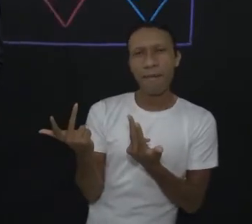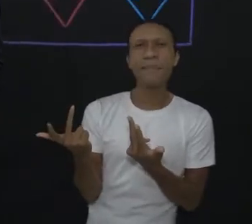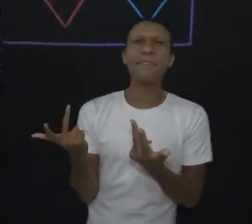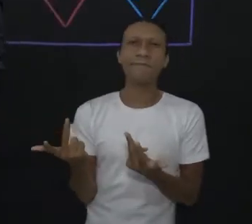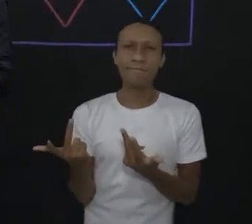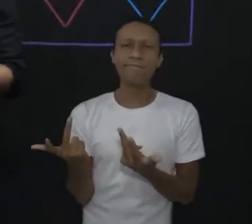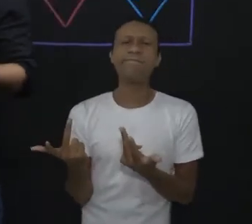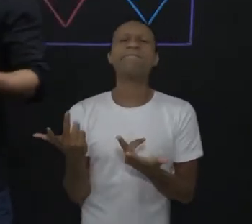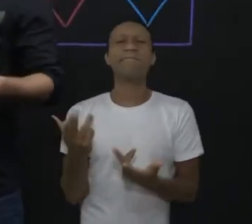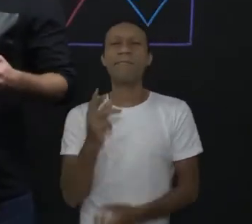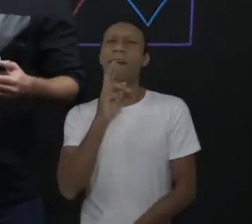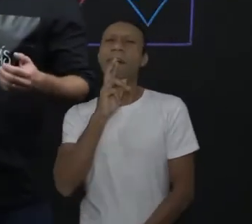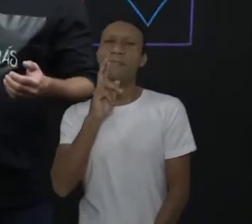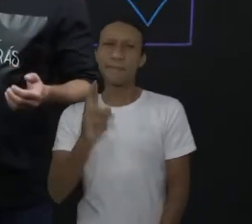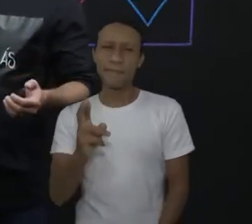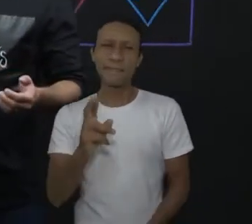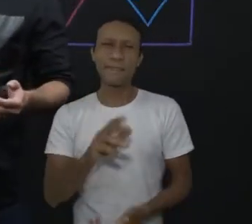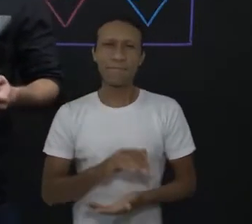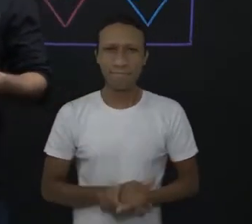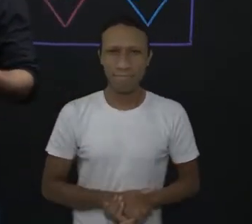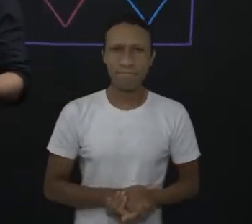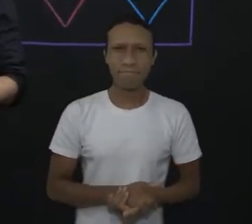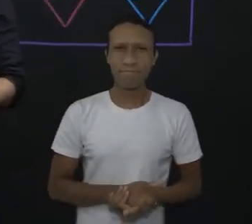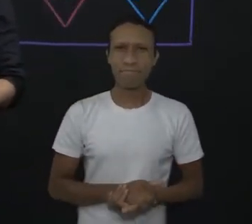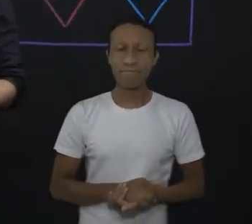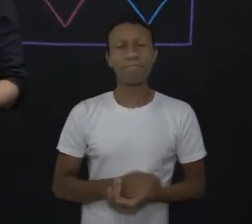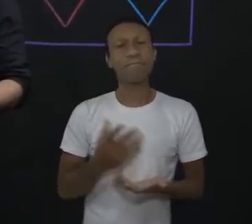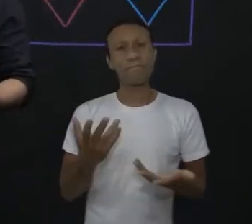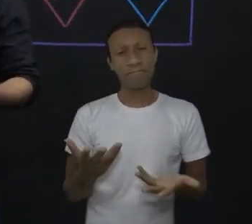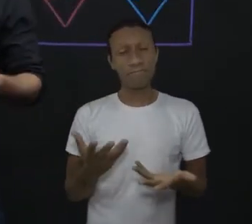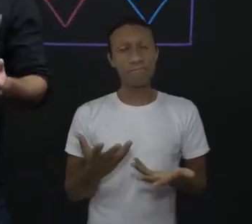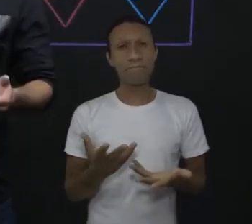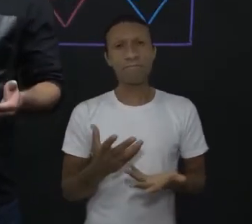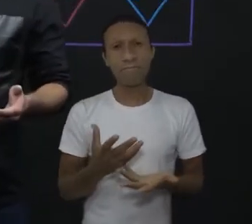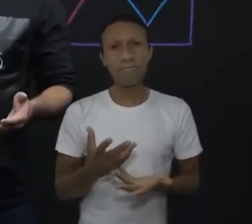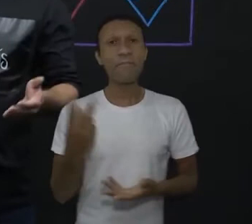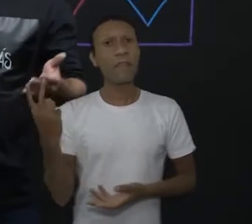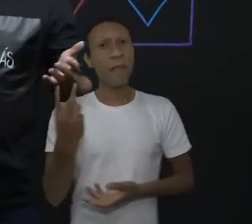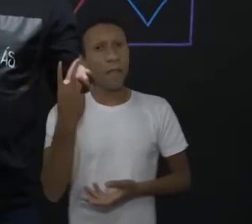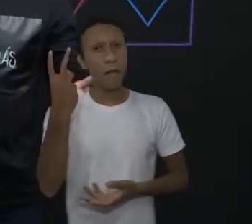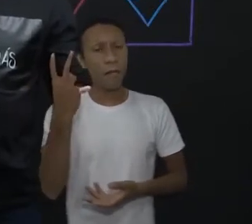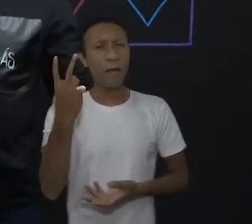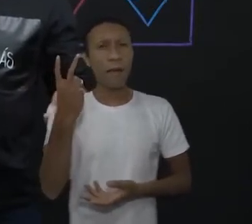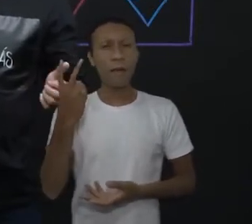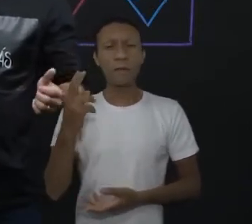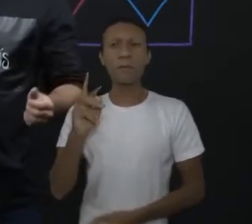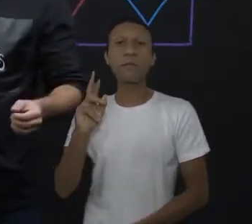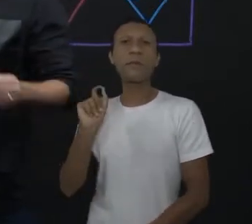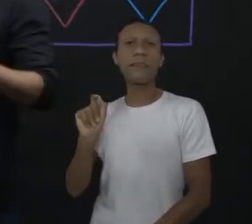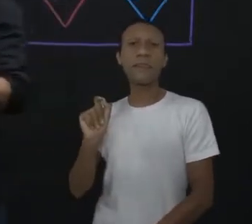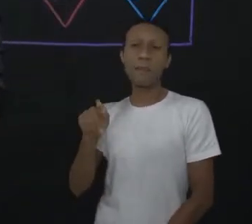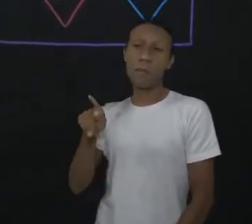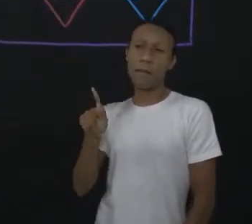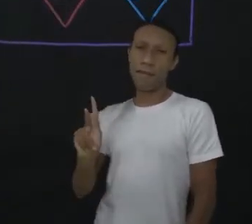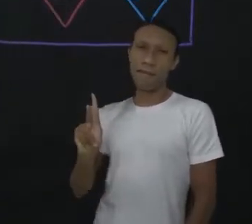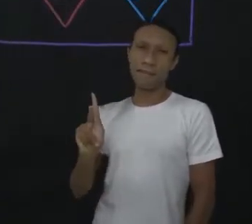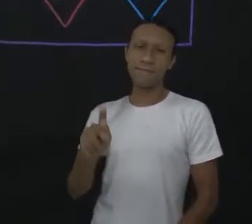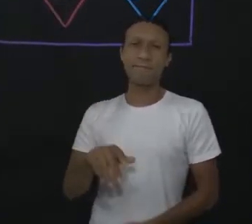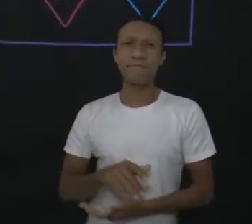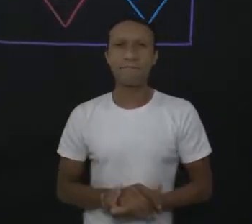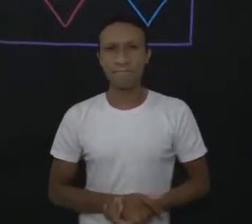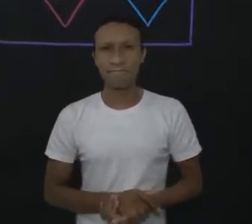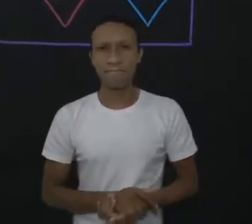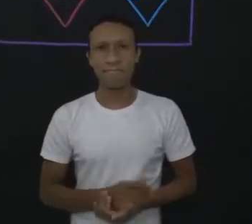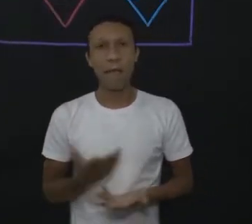esse resultado é a nossa constante de proporcionalidade. É o valor do nosso k. Tá bom? Agora,